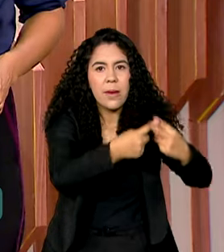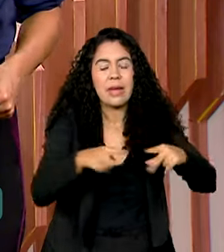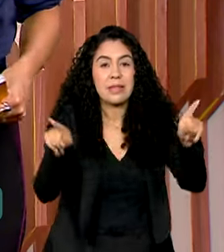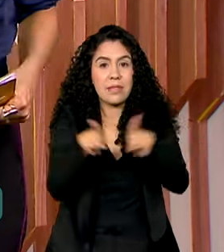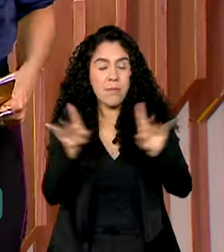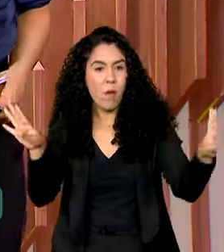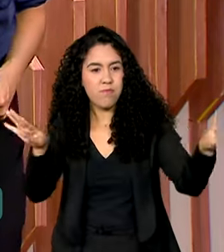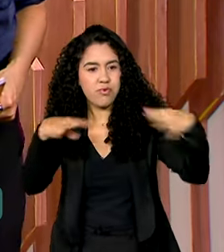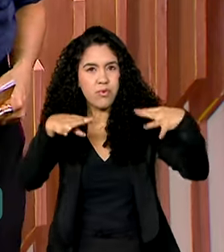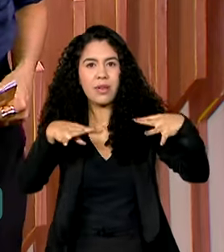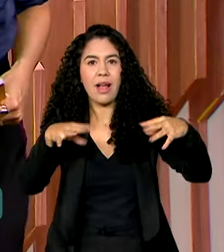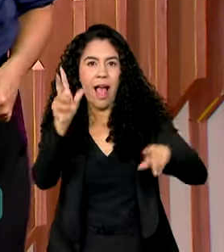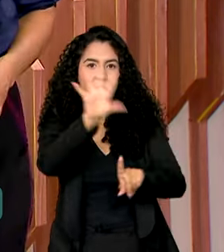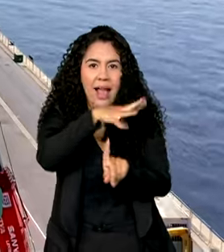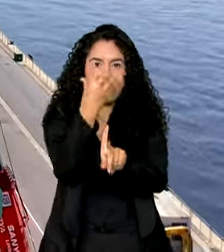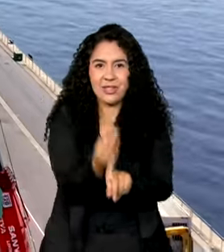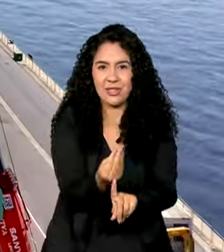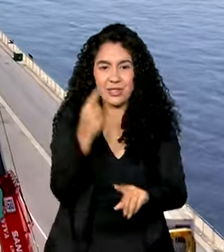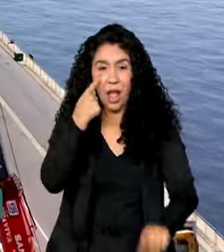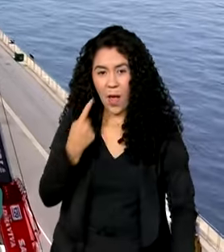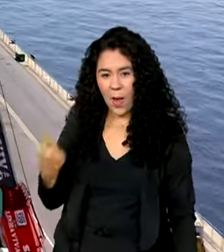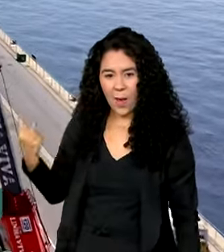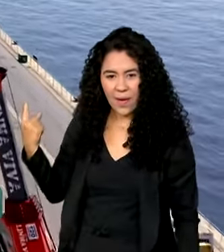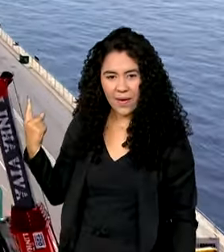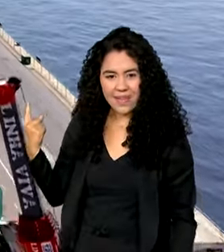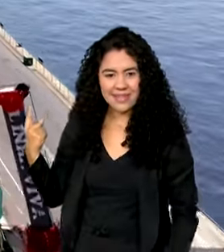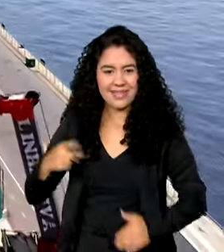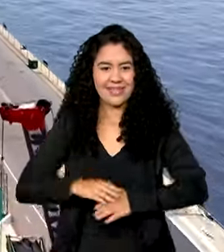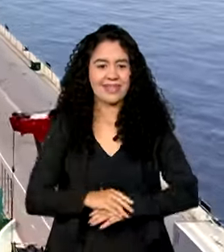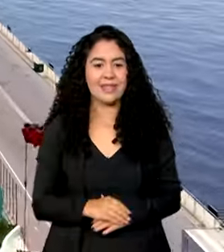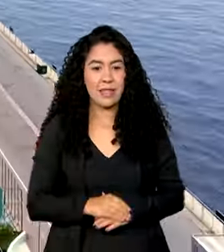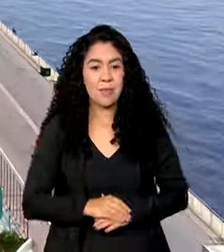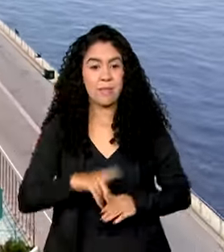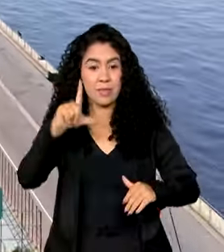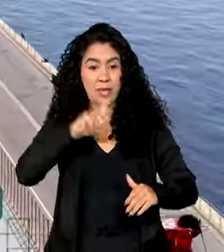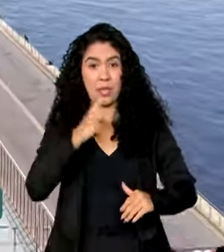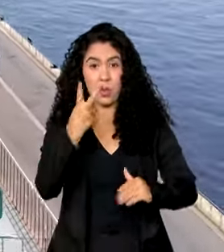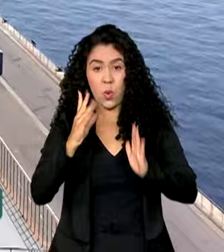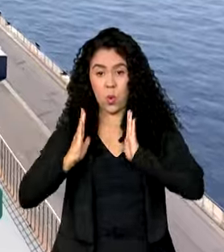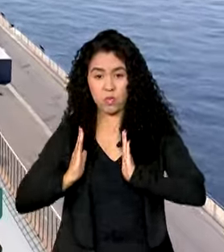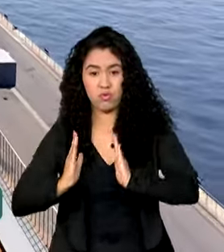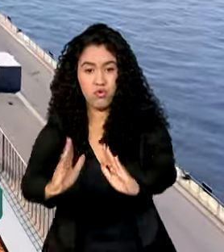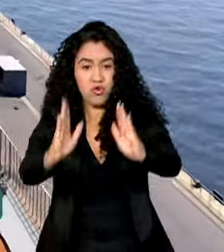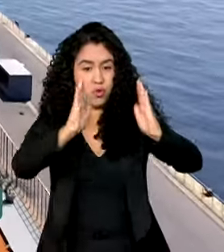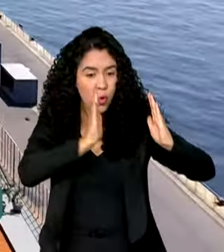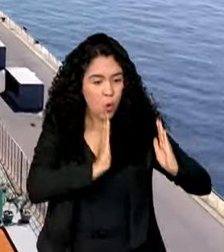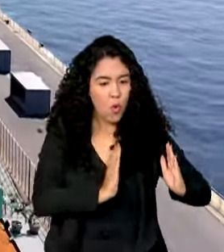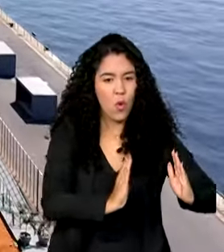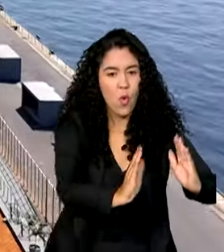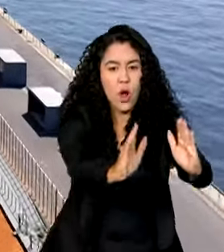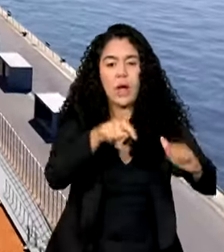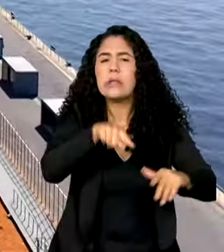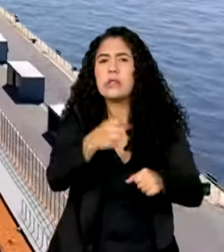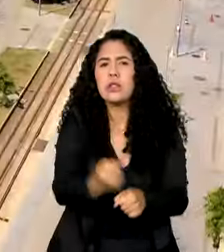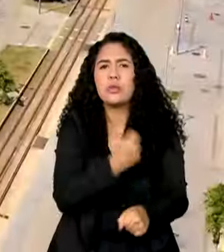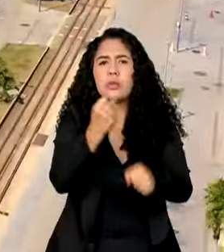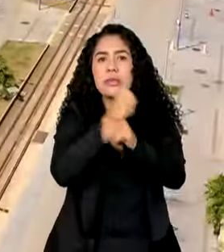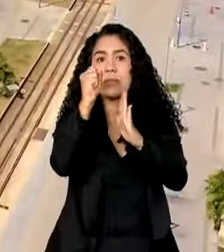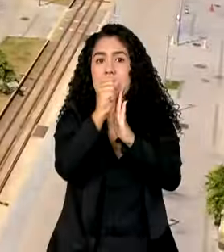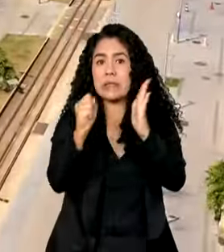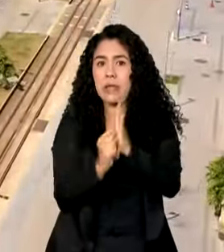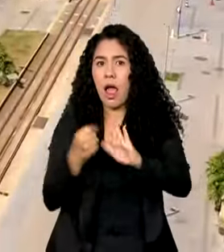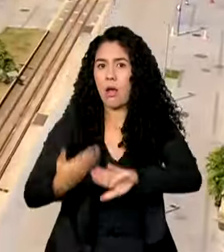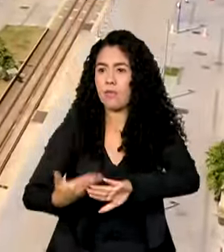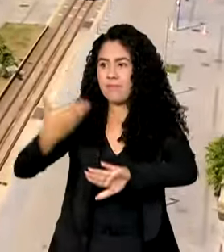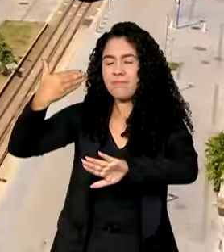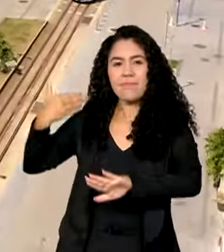artística da cidade. O espaço, composto por dois armazéns construídos no início do século passado, é